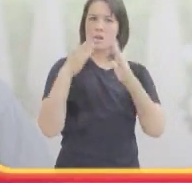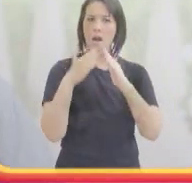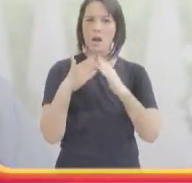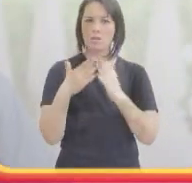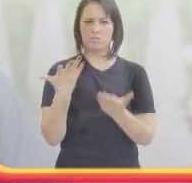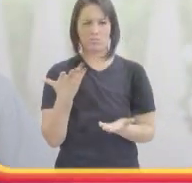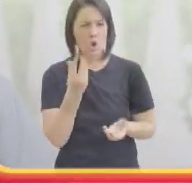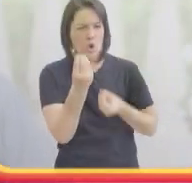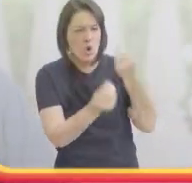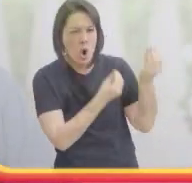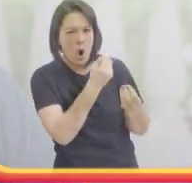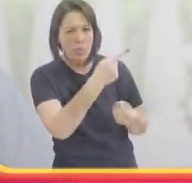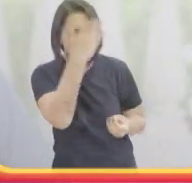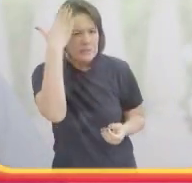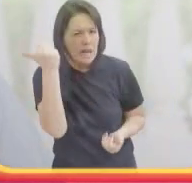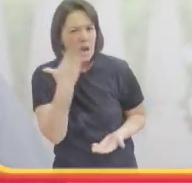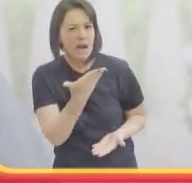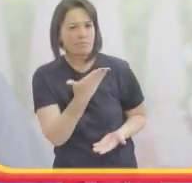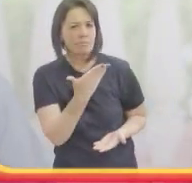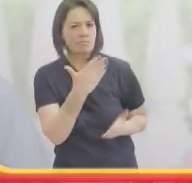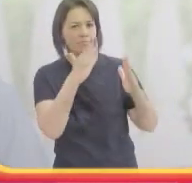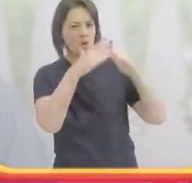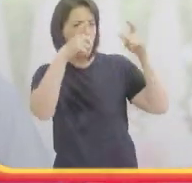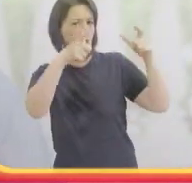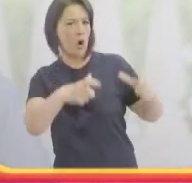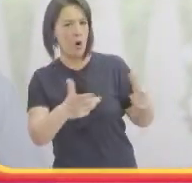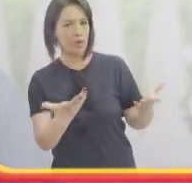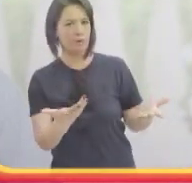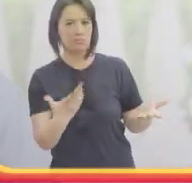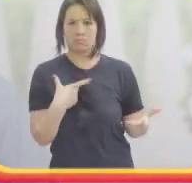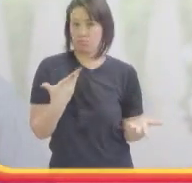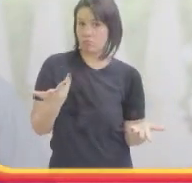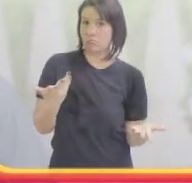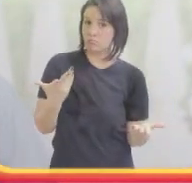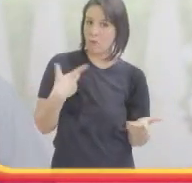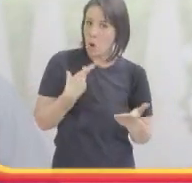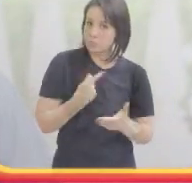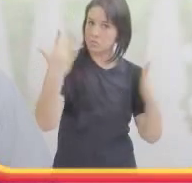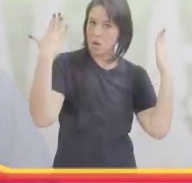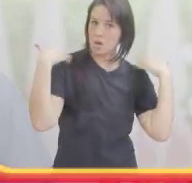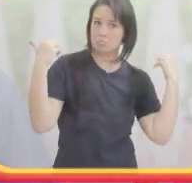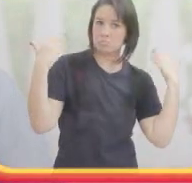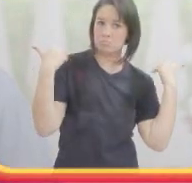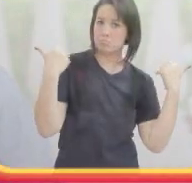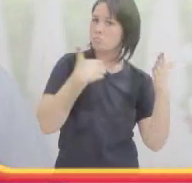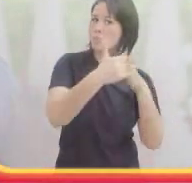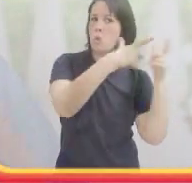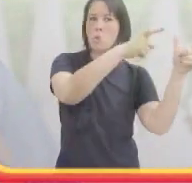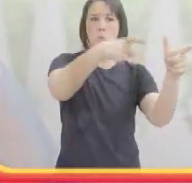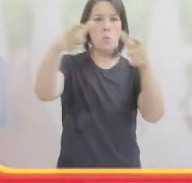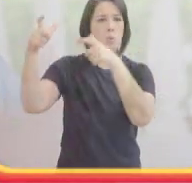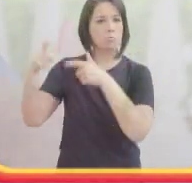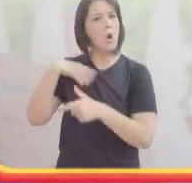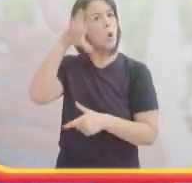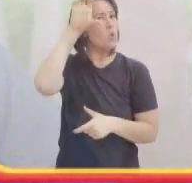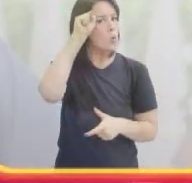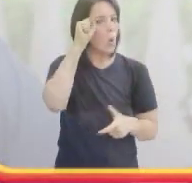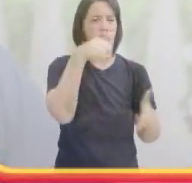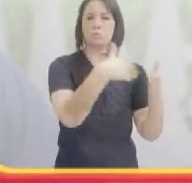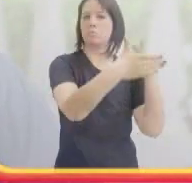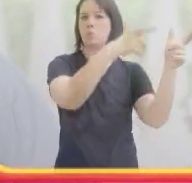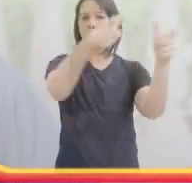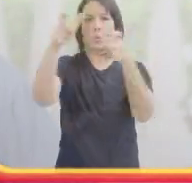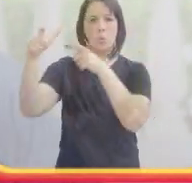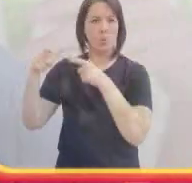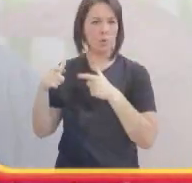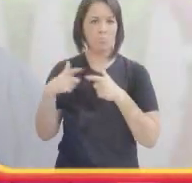onde é. Aí, ele, no auge da inocência dele, perguntou, ué, você sabe onde é a sua casa? Eu falei, quer dizer, não, eu saio entrando em qualquer lugar, eu